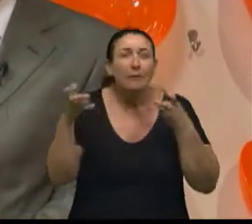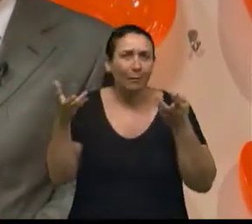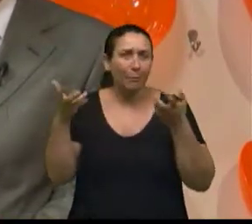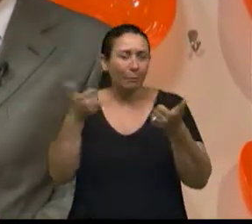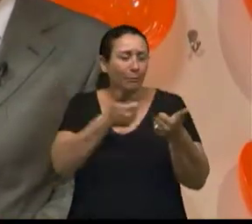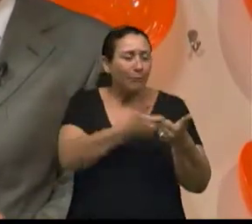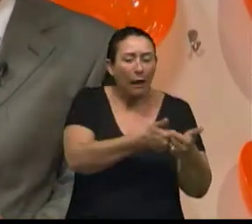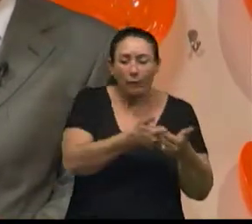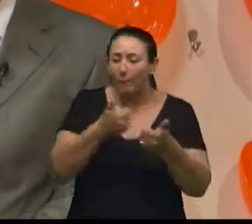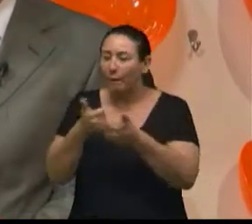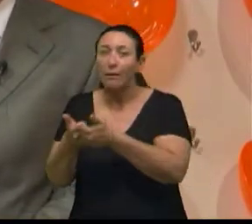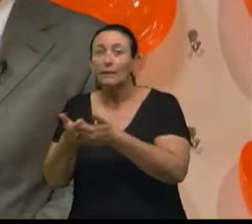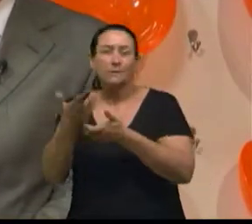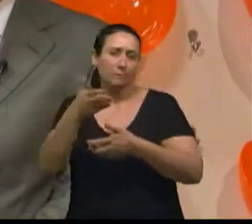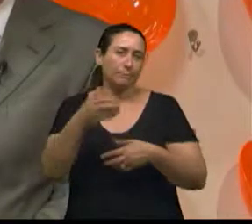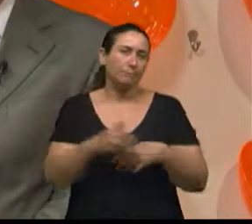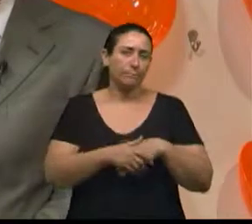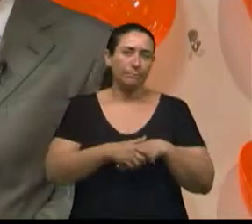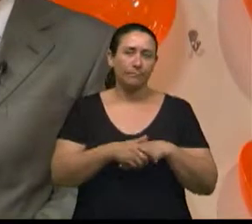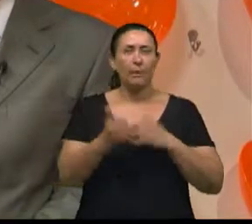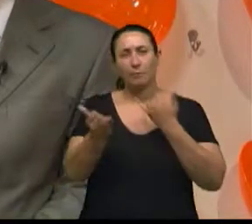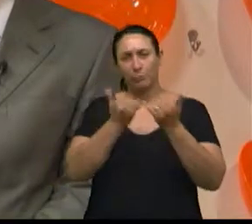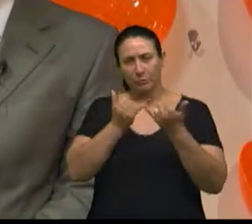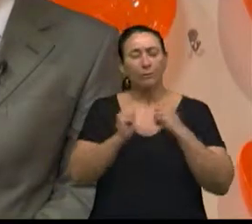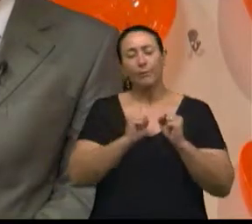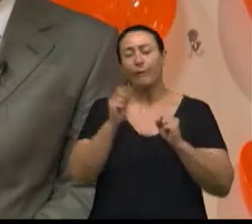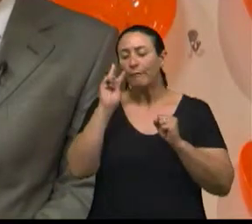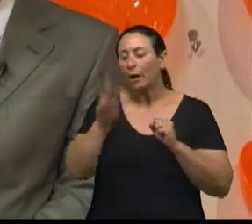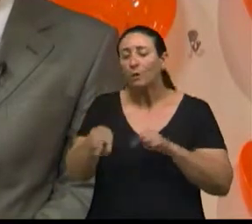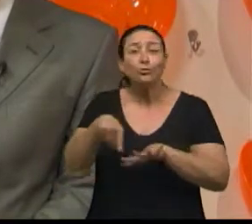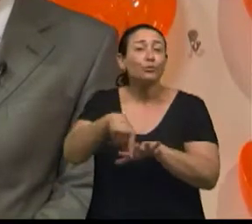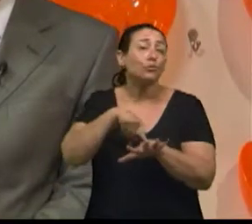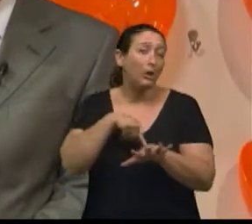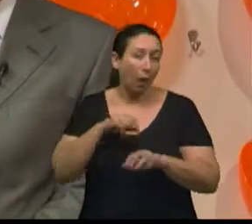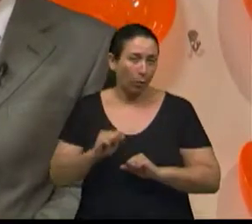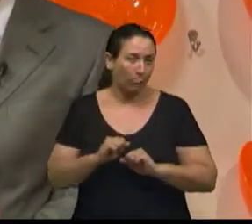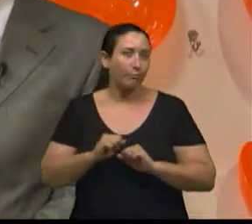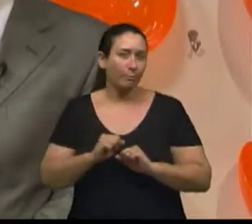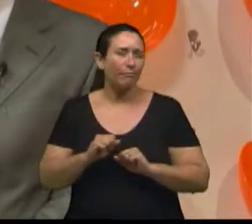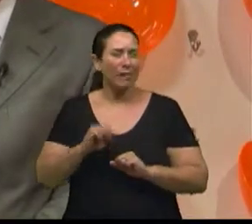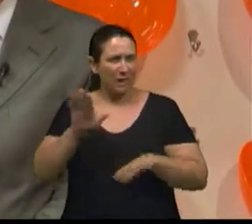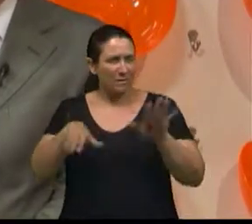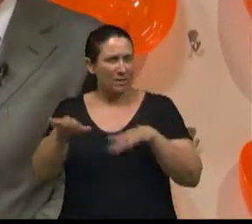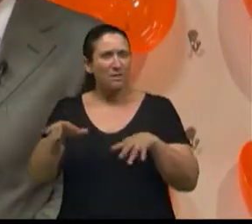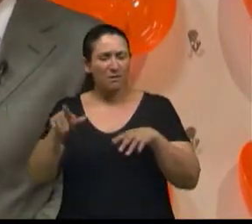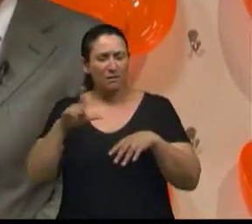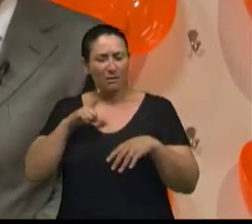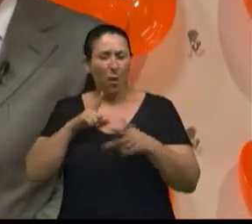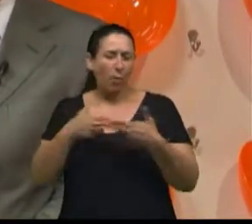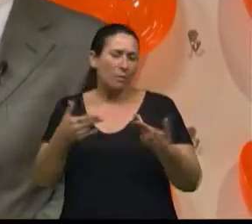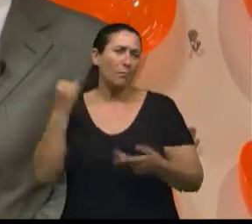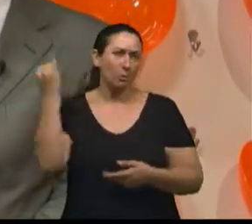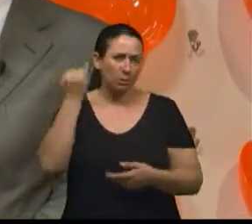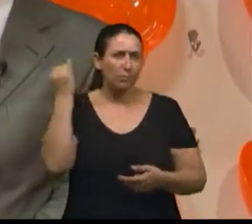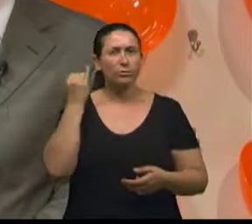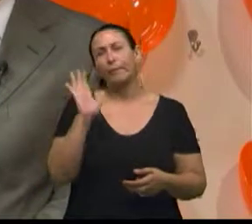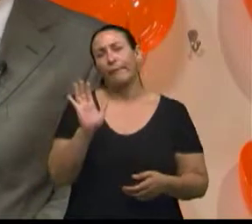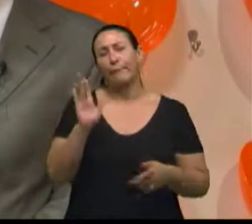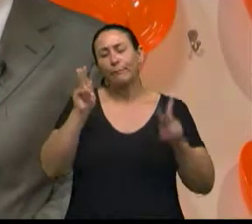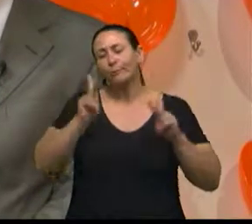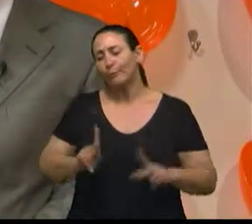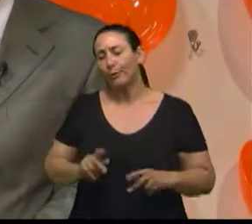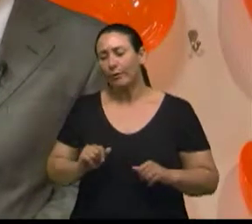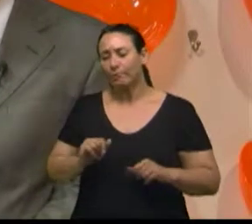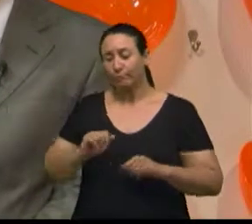próximas dela. Por exemplo, tem que ver o chinelo. Então, isso é uma outra coisa importante. Às vezes a pessoa vai